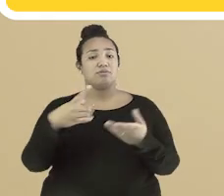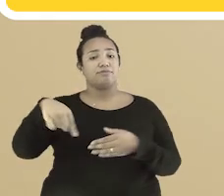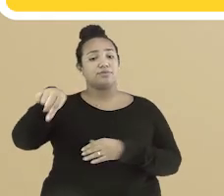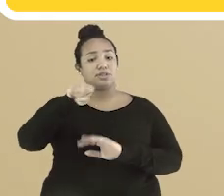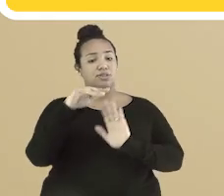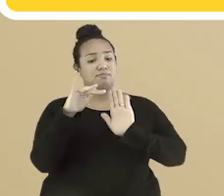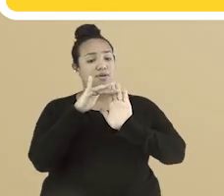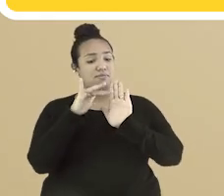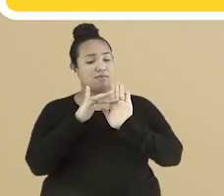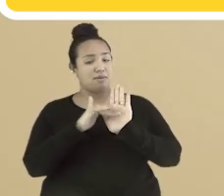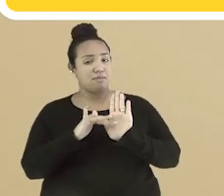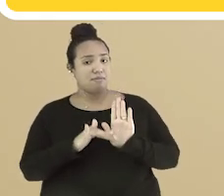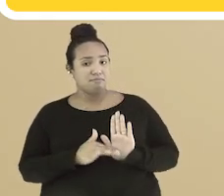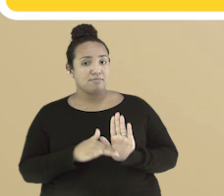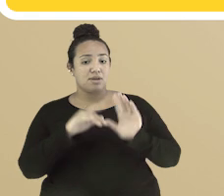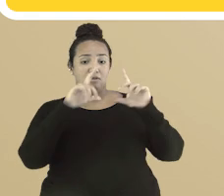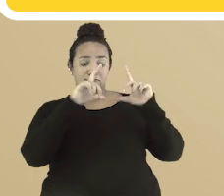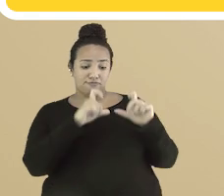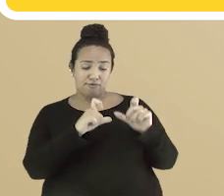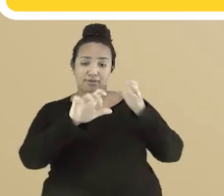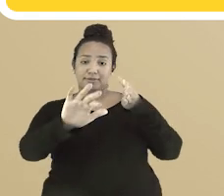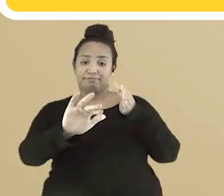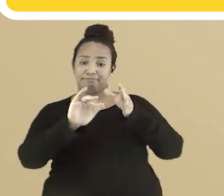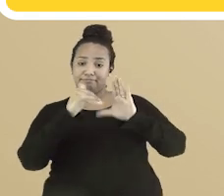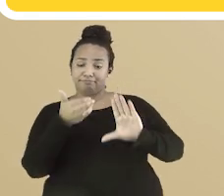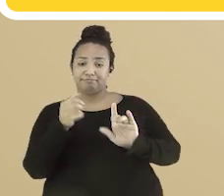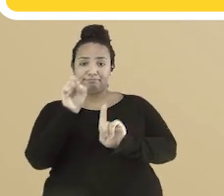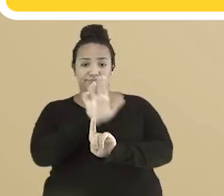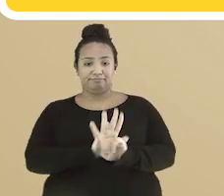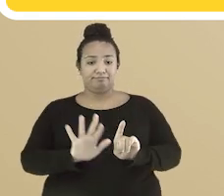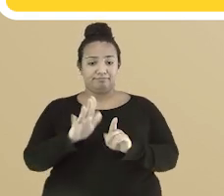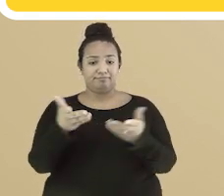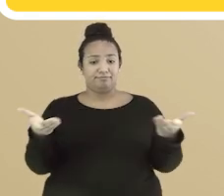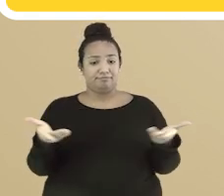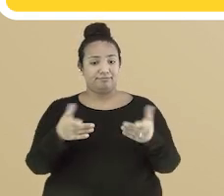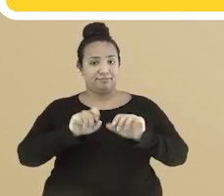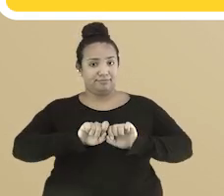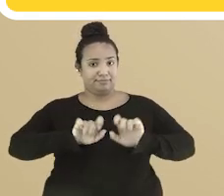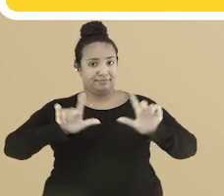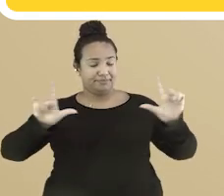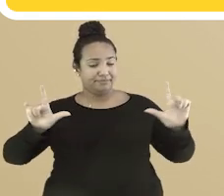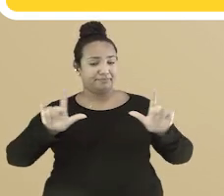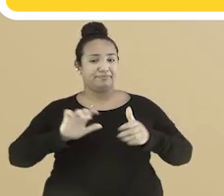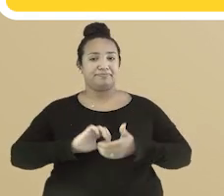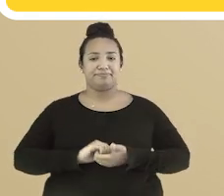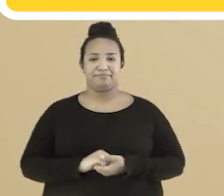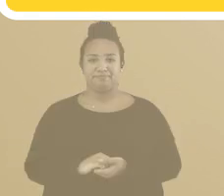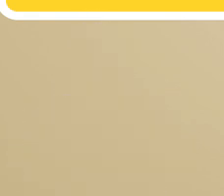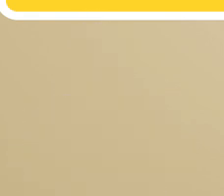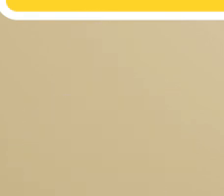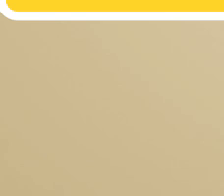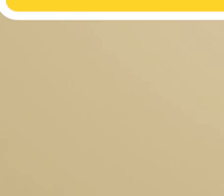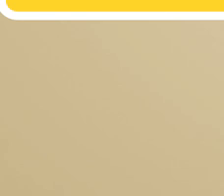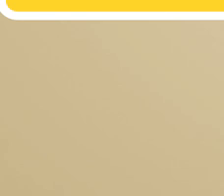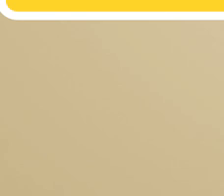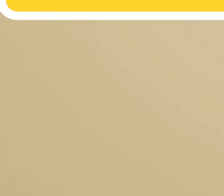liste alguns deles, fotografe e nos enviem para este QR Code que aparece na sua tela.